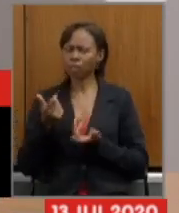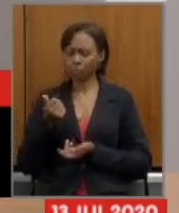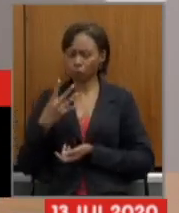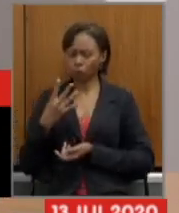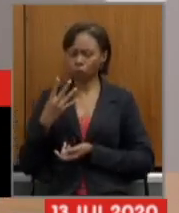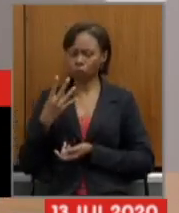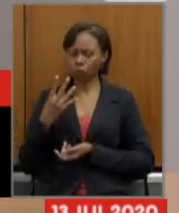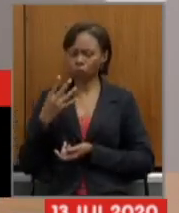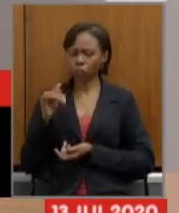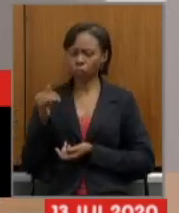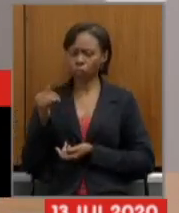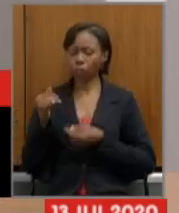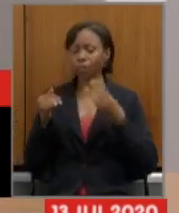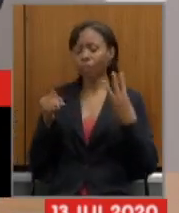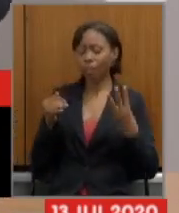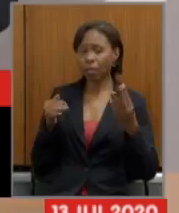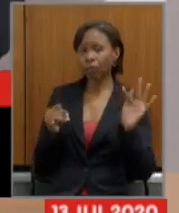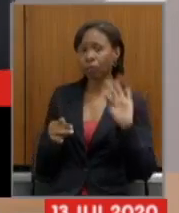ela estava